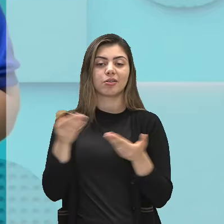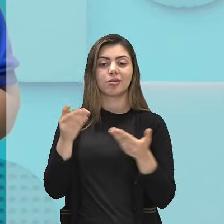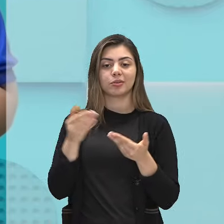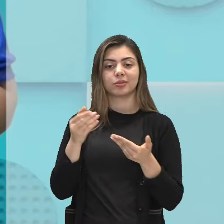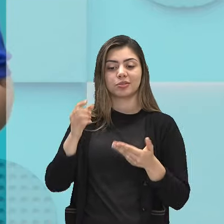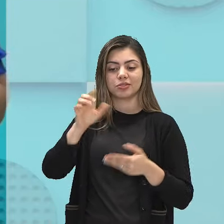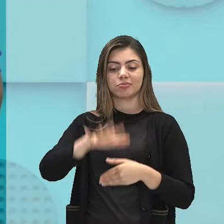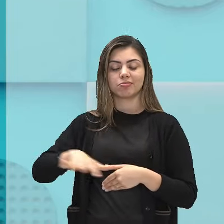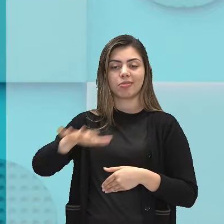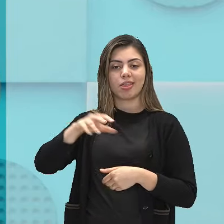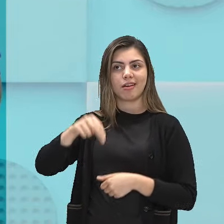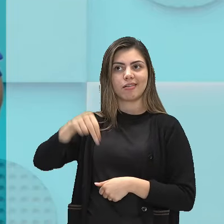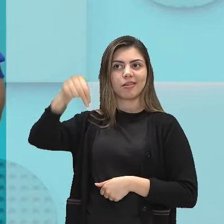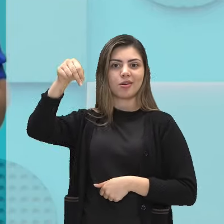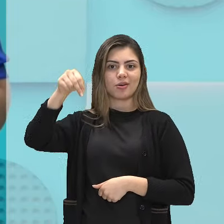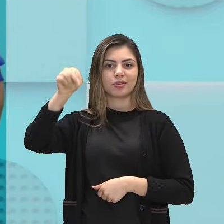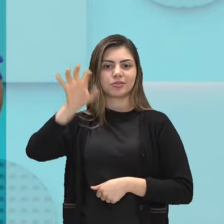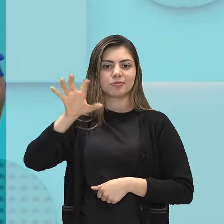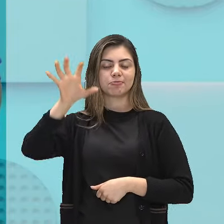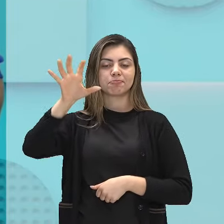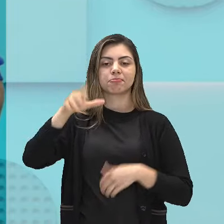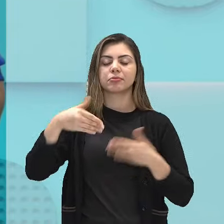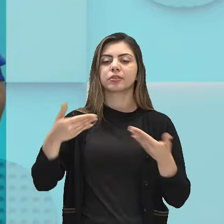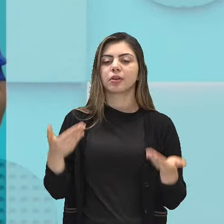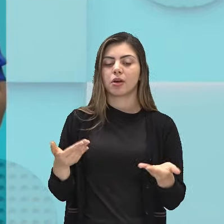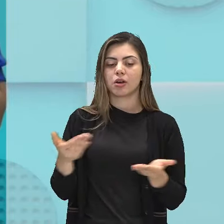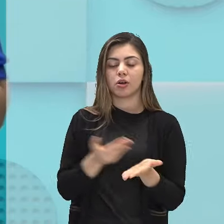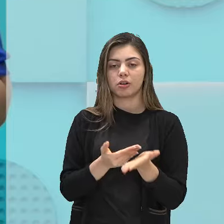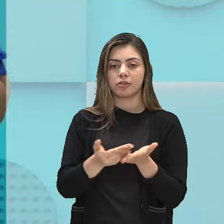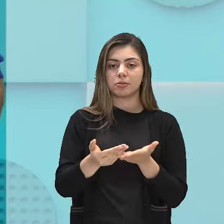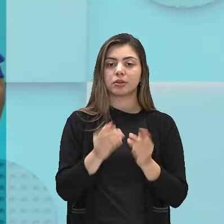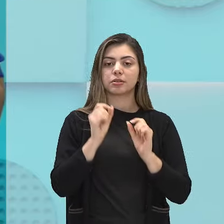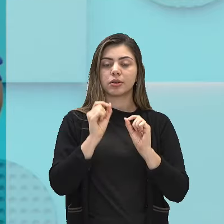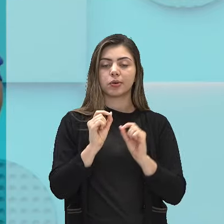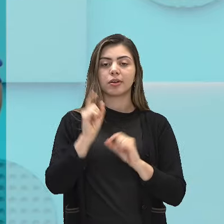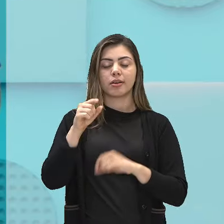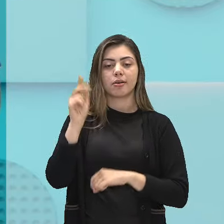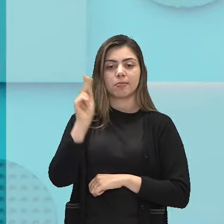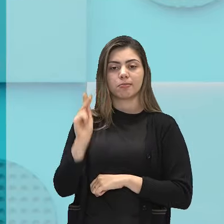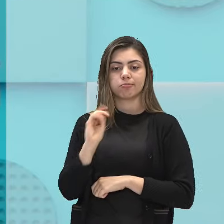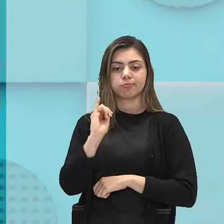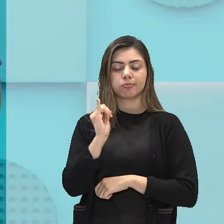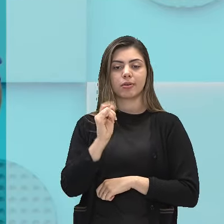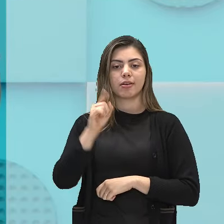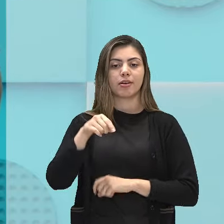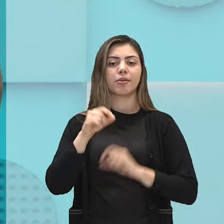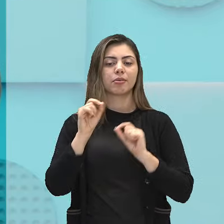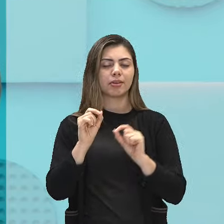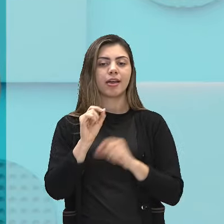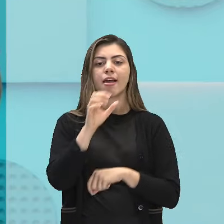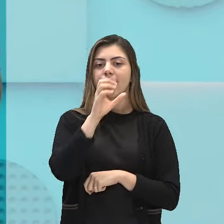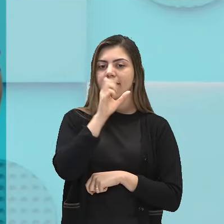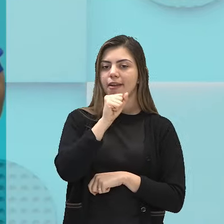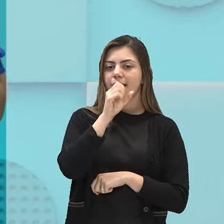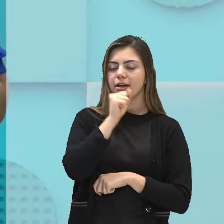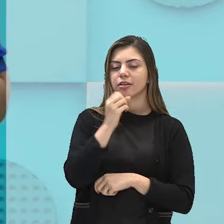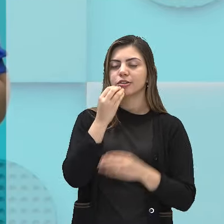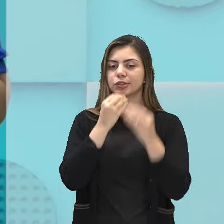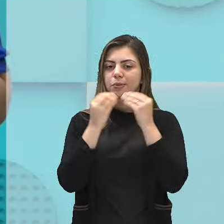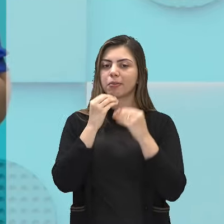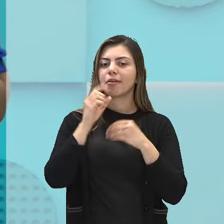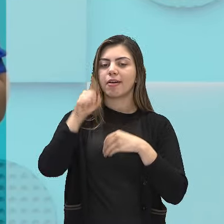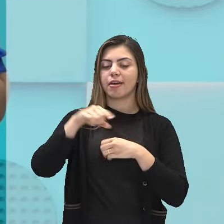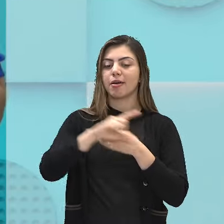do Norte. E nós vamos começar com um conto, Laranja de Sobremesa, de uma autora